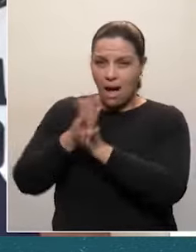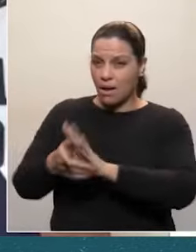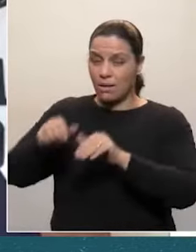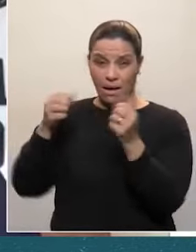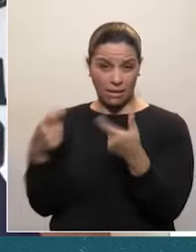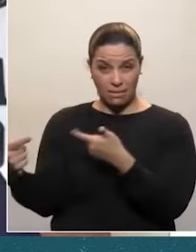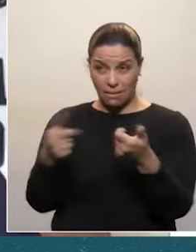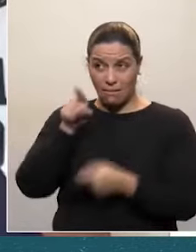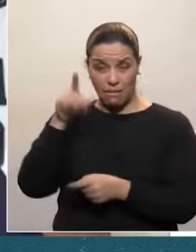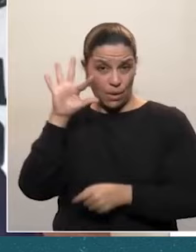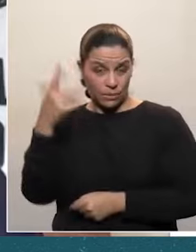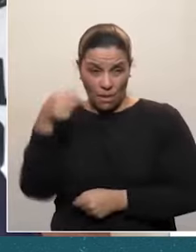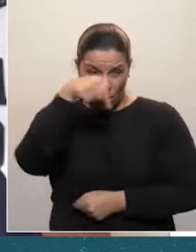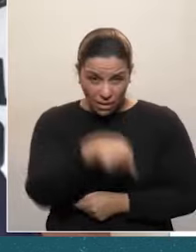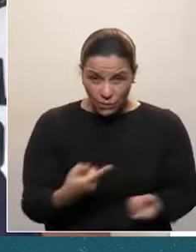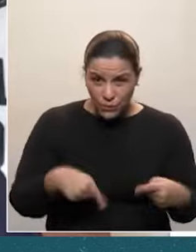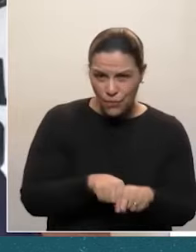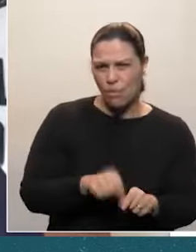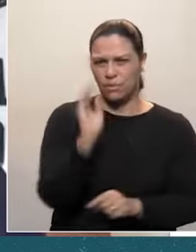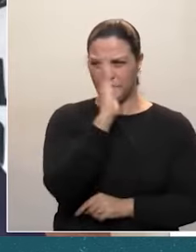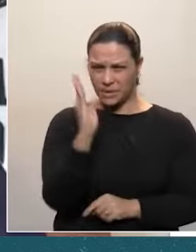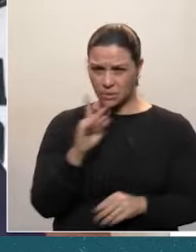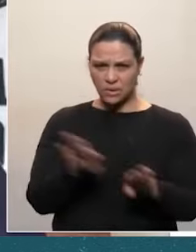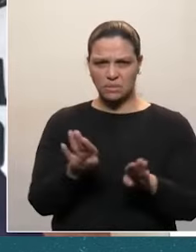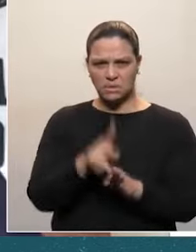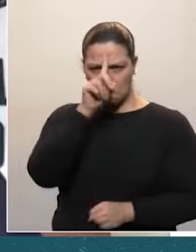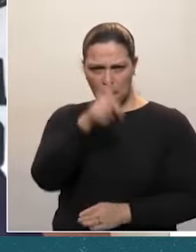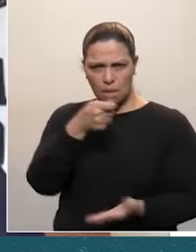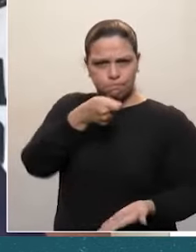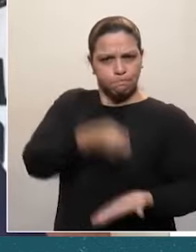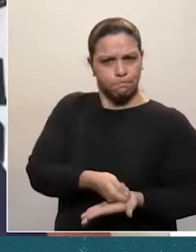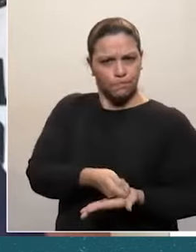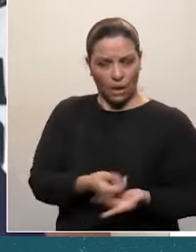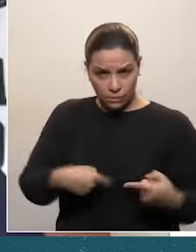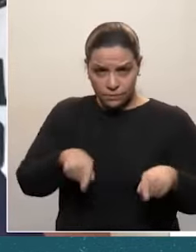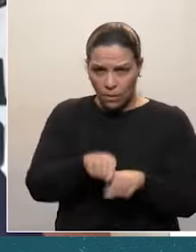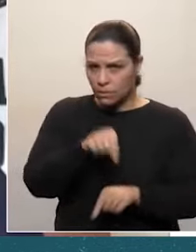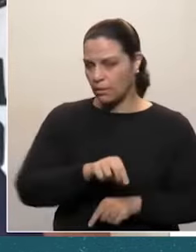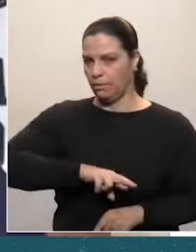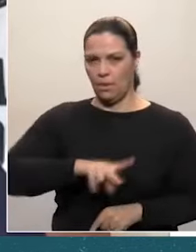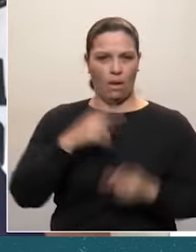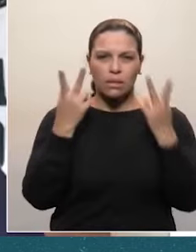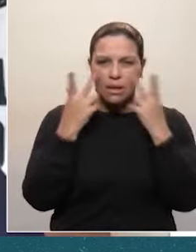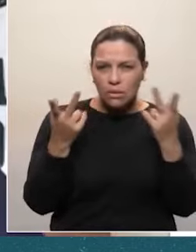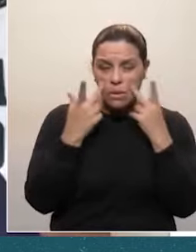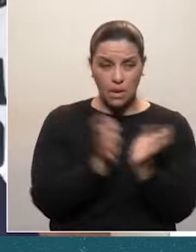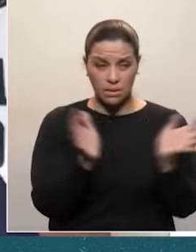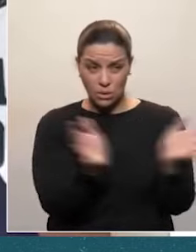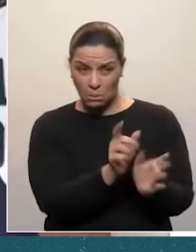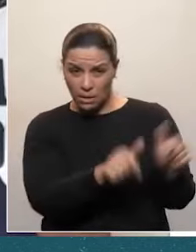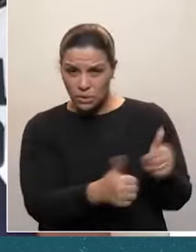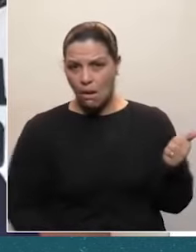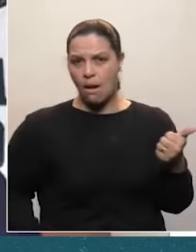é natural que autoritários desejem implantar uma ordem autoritária. Mas não é natural que esses autoritários, que esses extremistas,